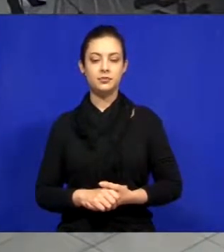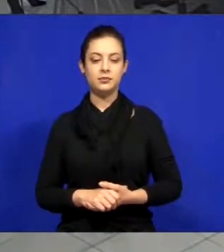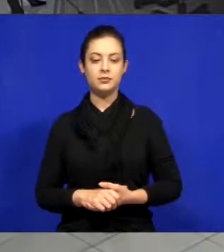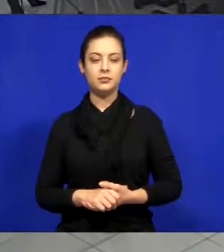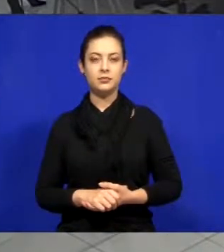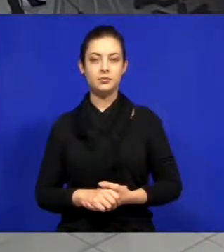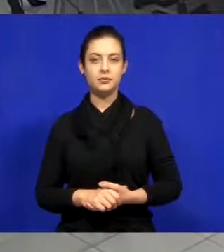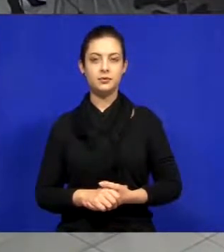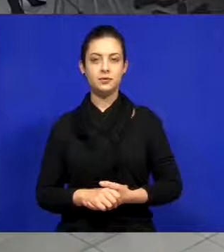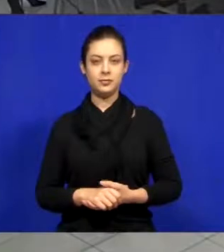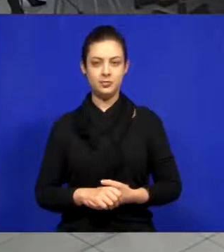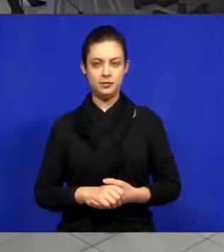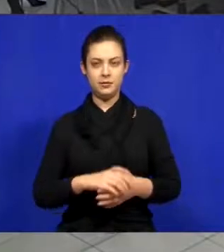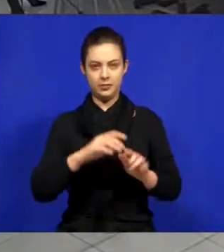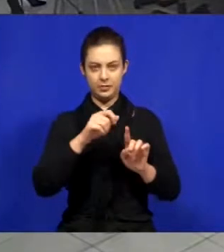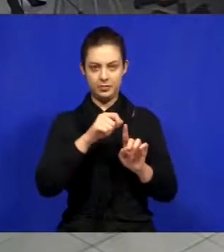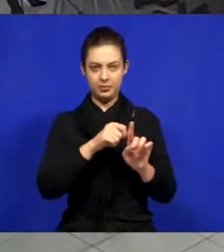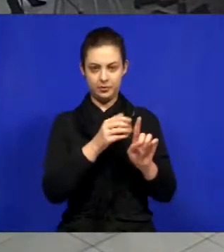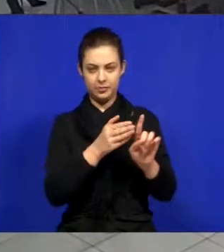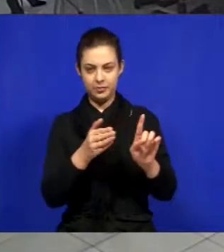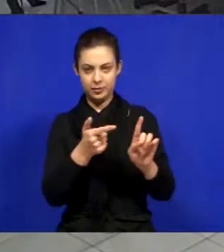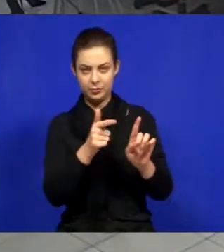Nesse recesso que nós tivemos,